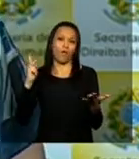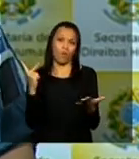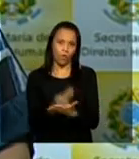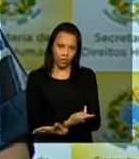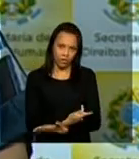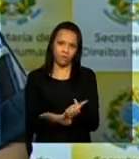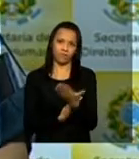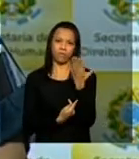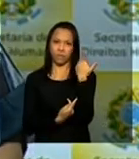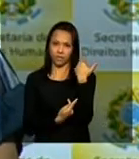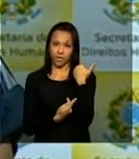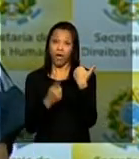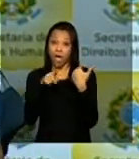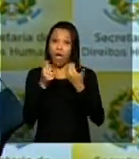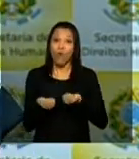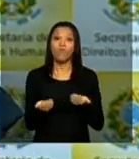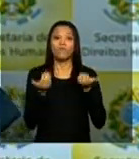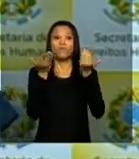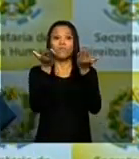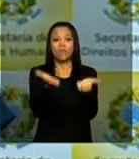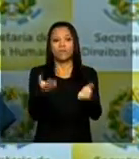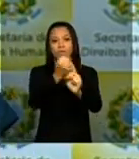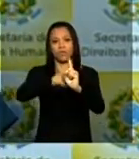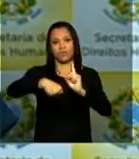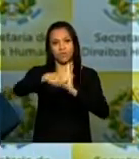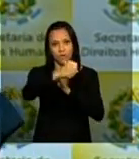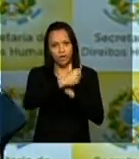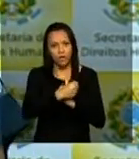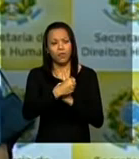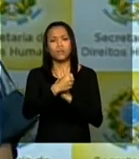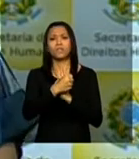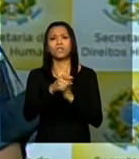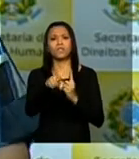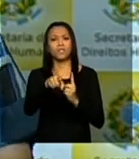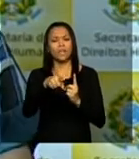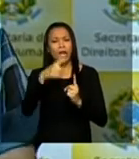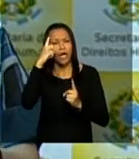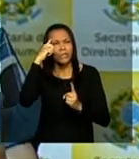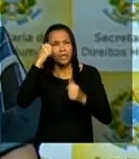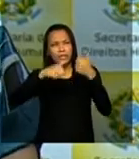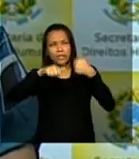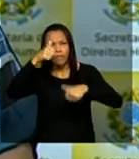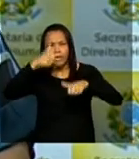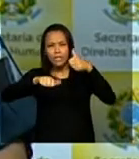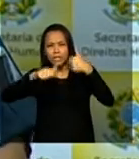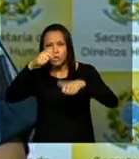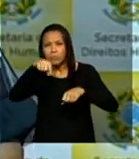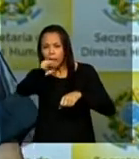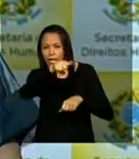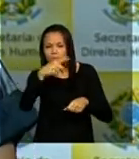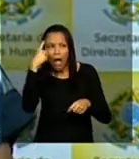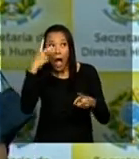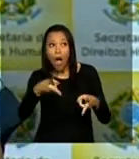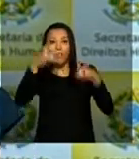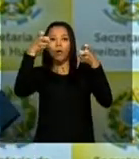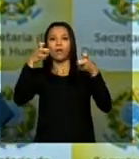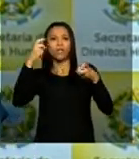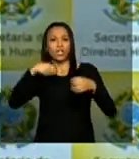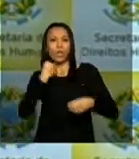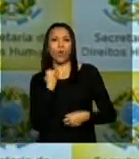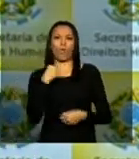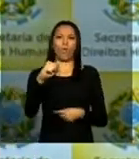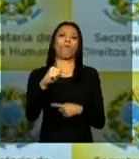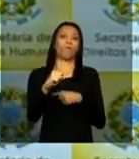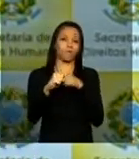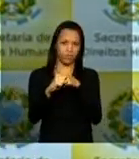para o conjunto da sociedade os elementos para poder combater o fortalecimento